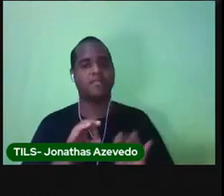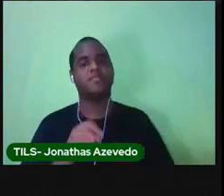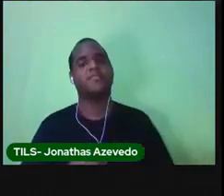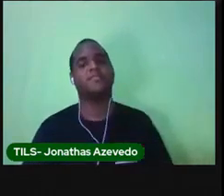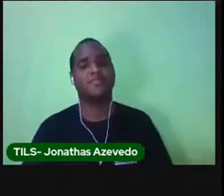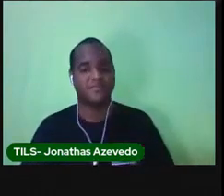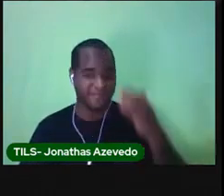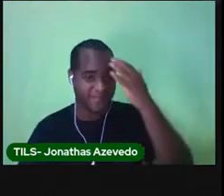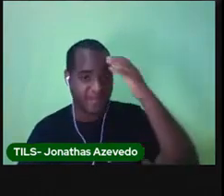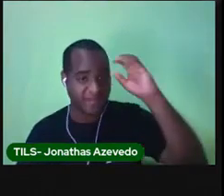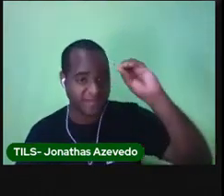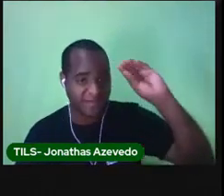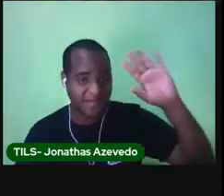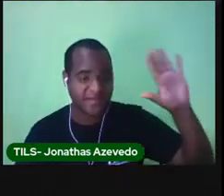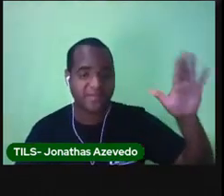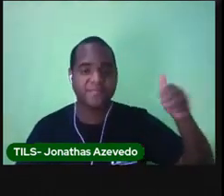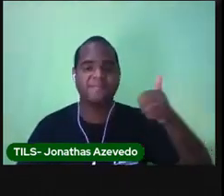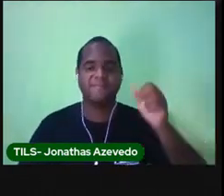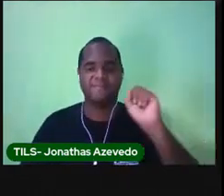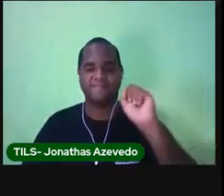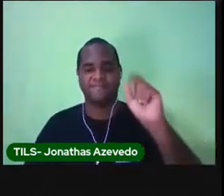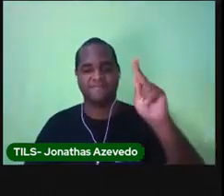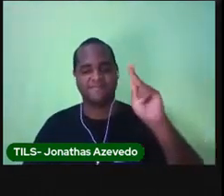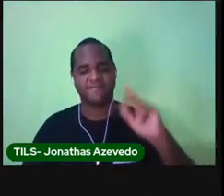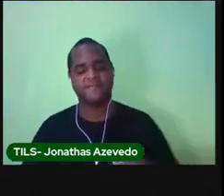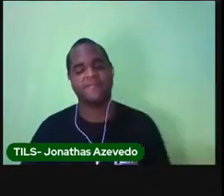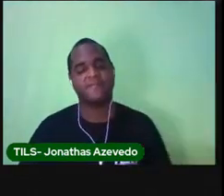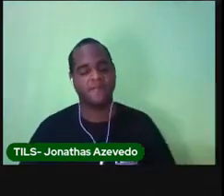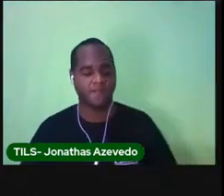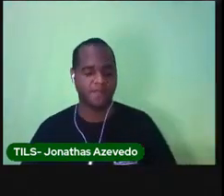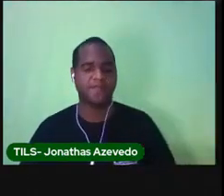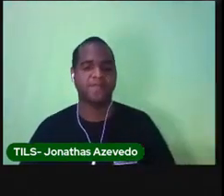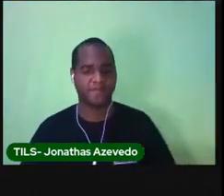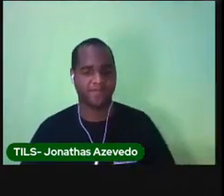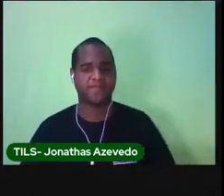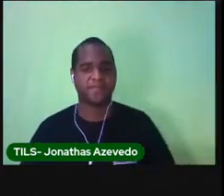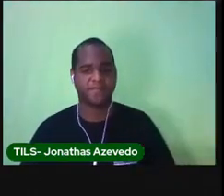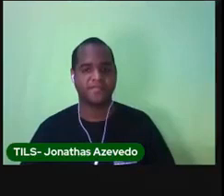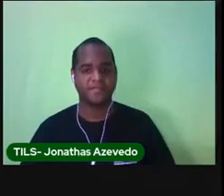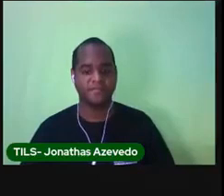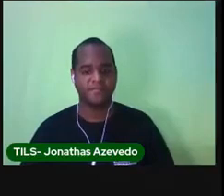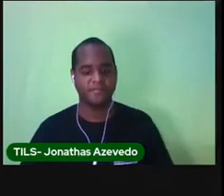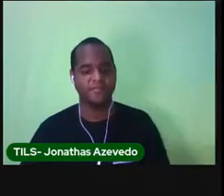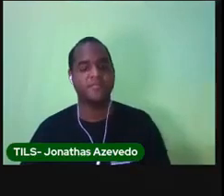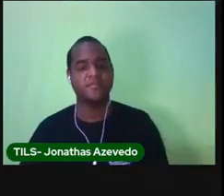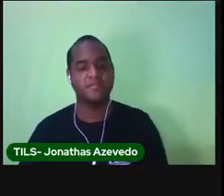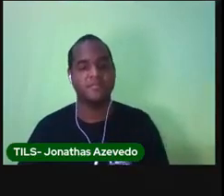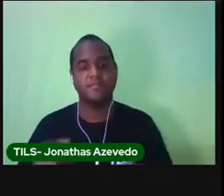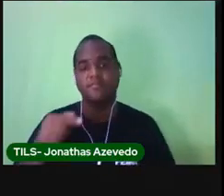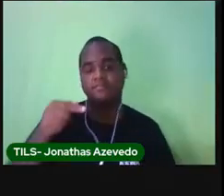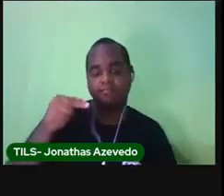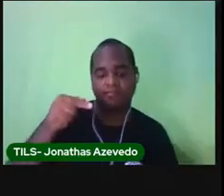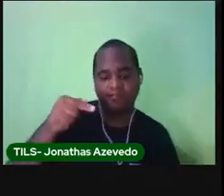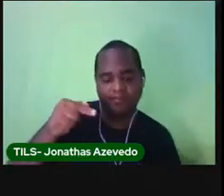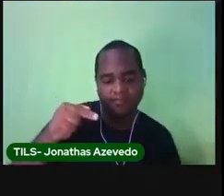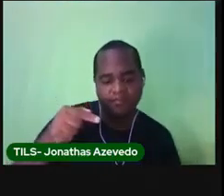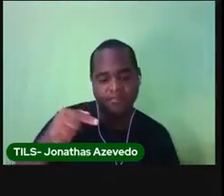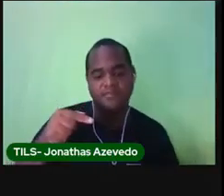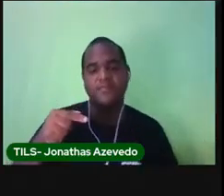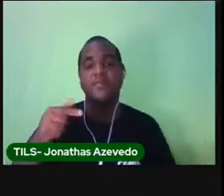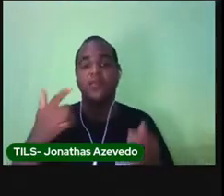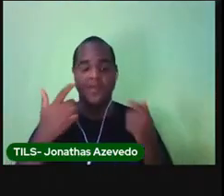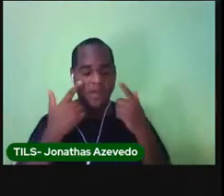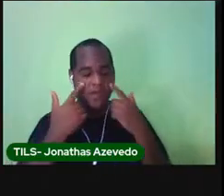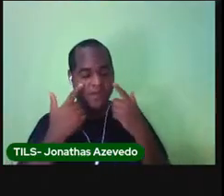Entendeu? Ok. Questão número 7 Olha a menininha